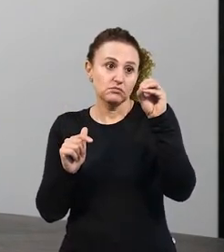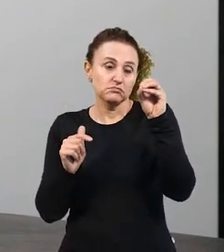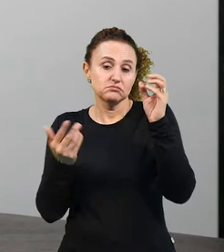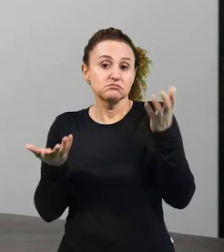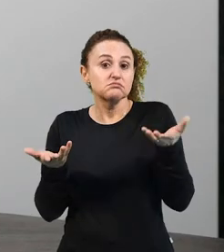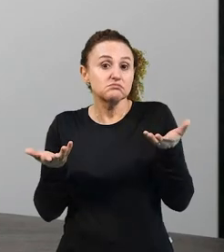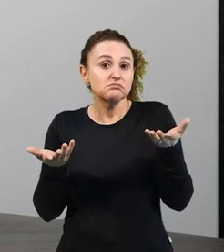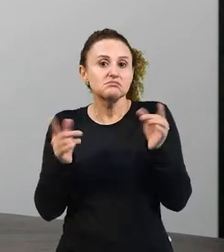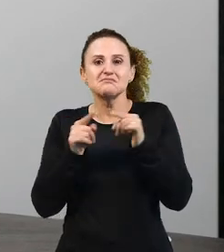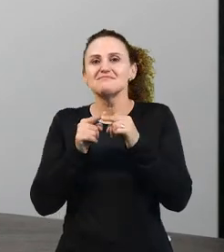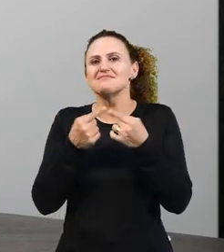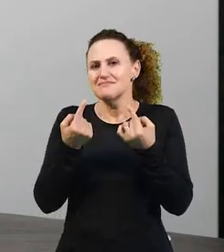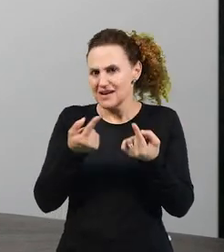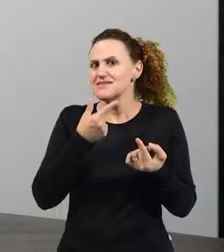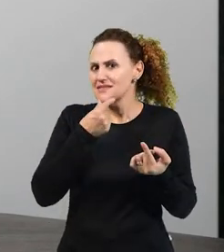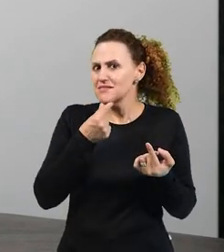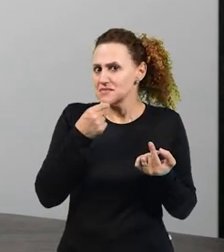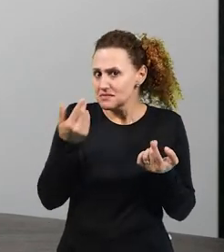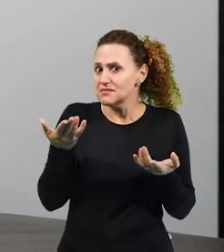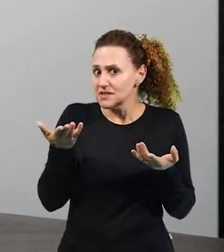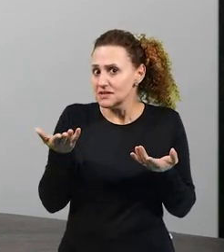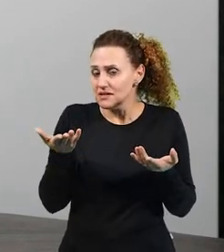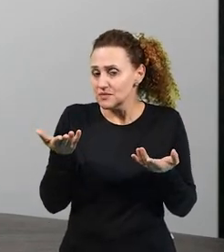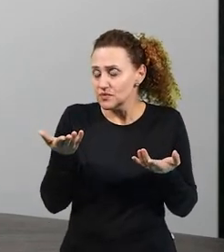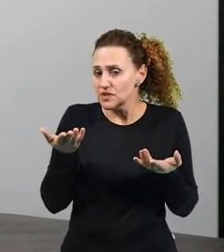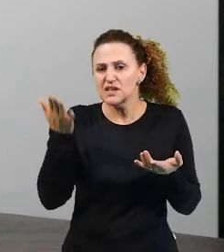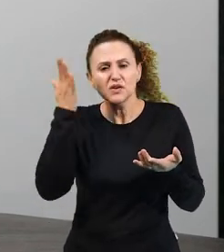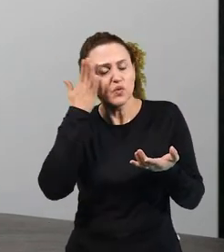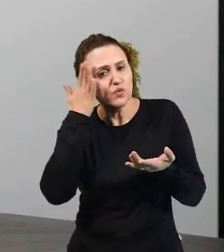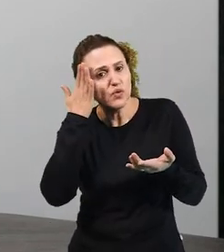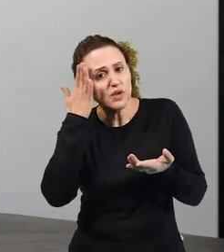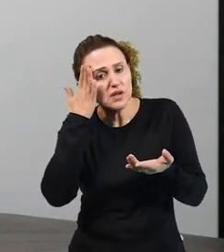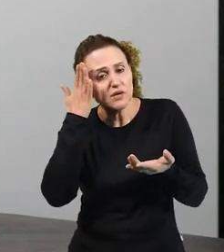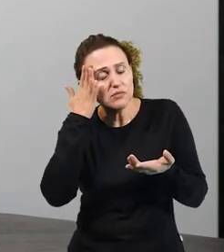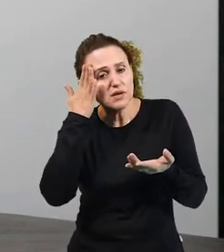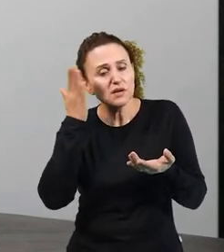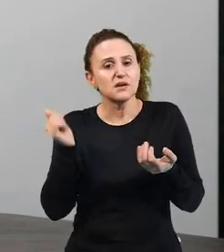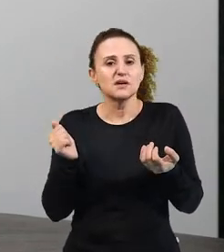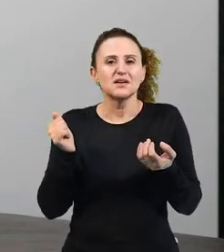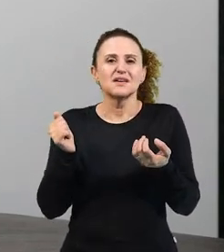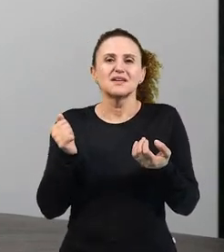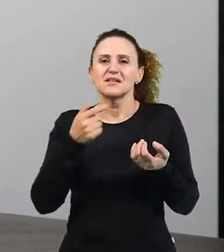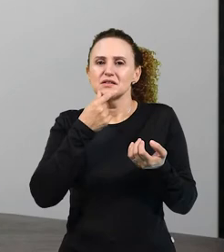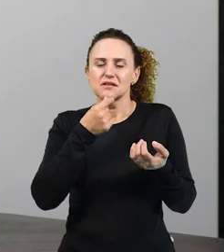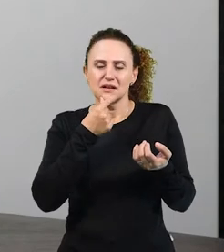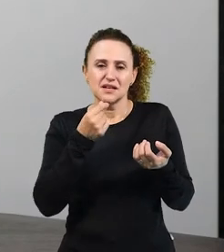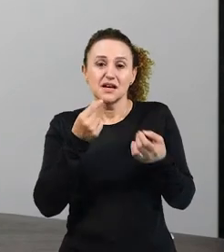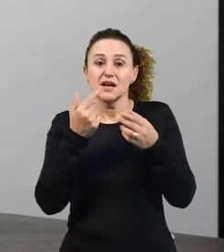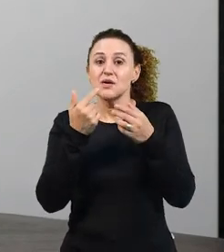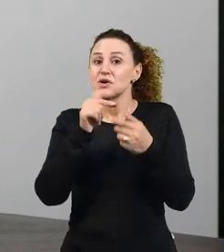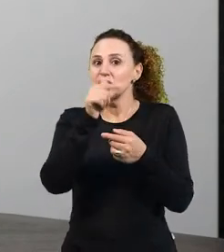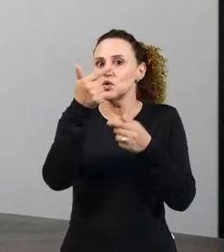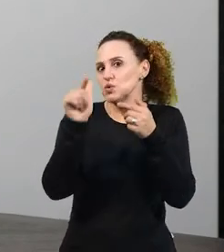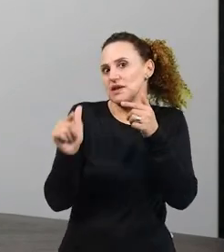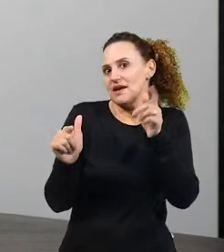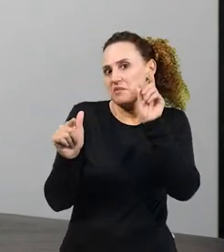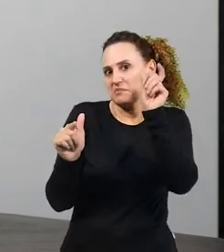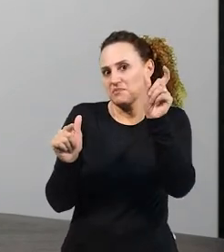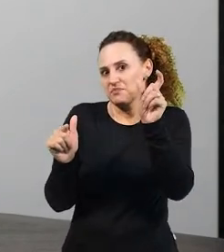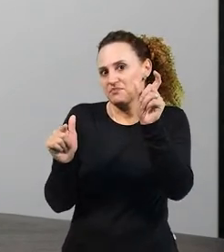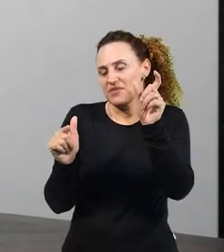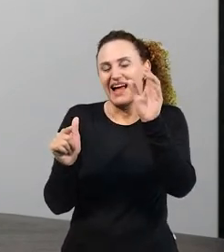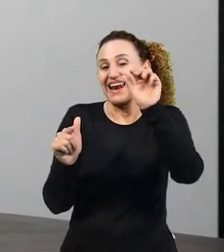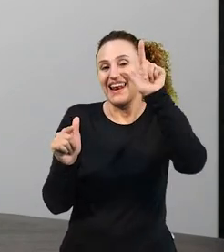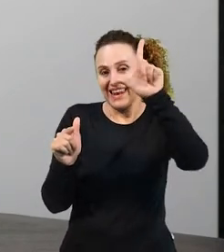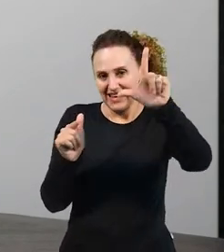masculina. e eu só vou saber que é masculina porque não tem a presença do A, porque